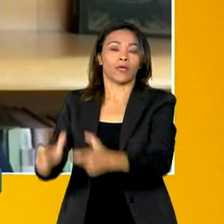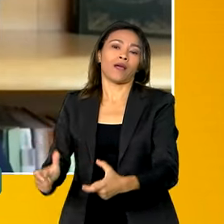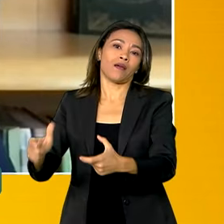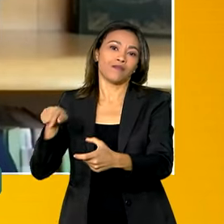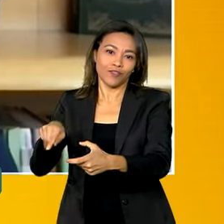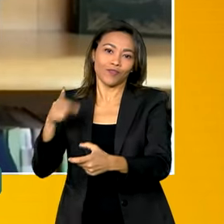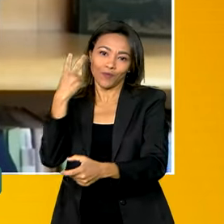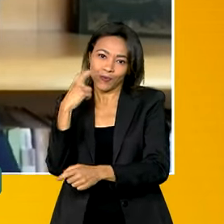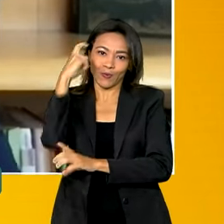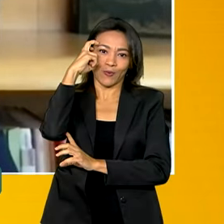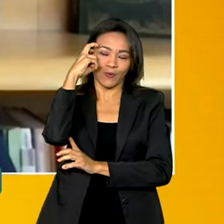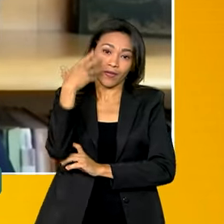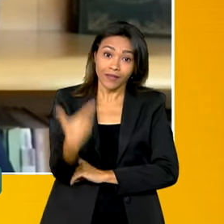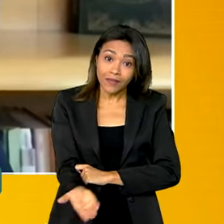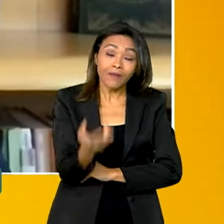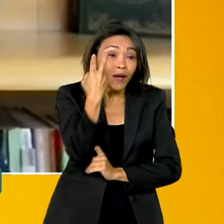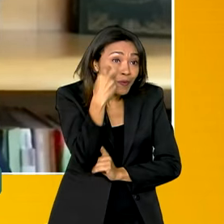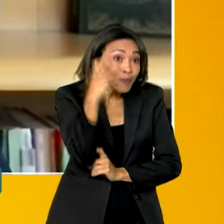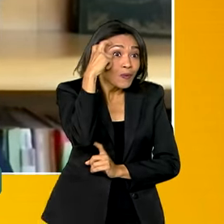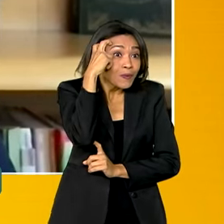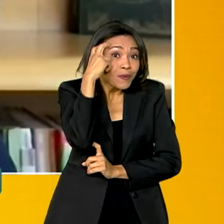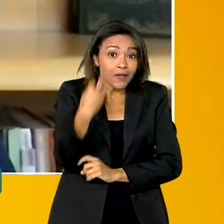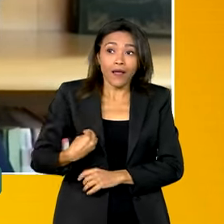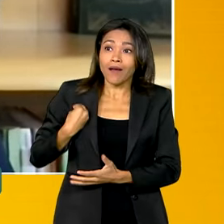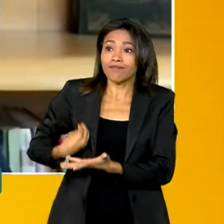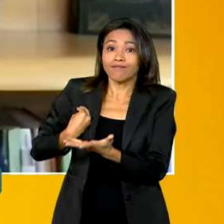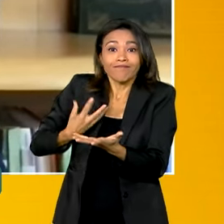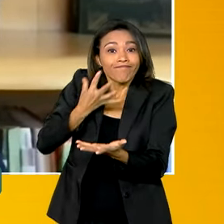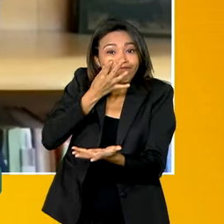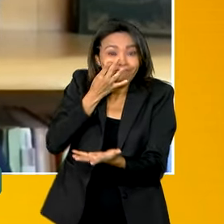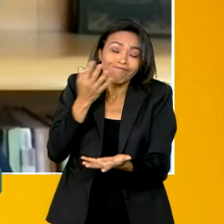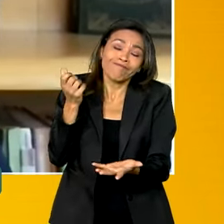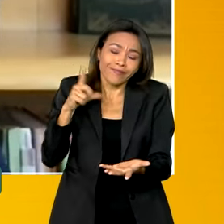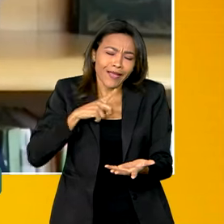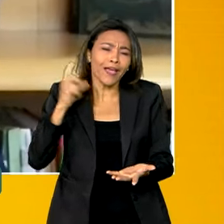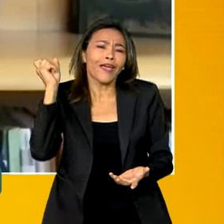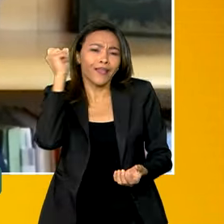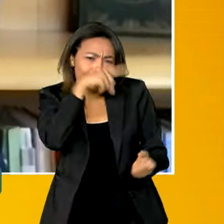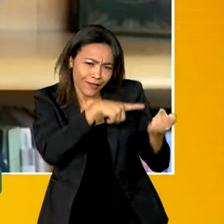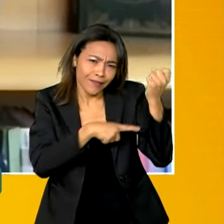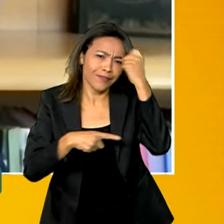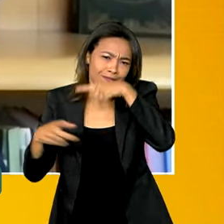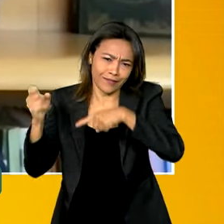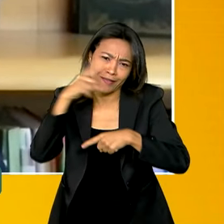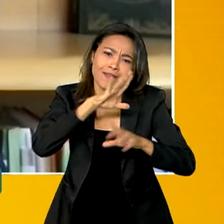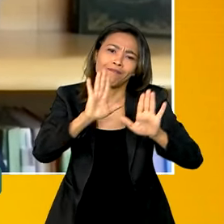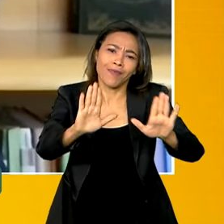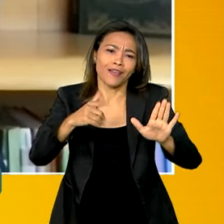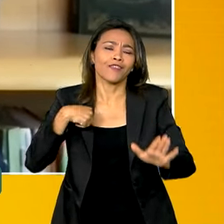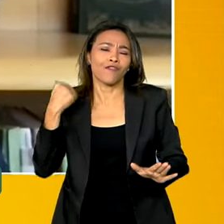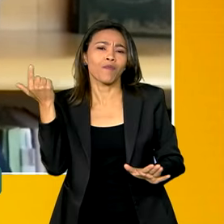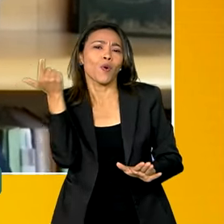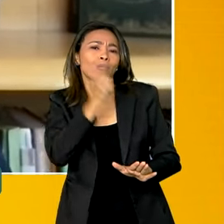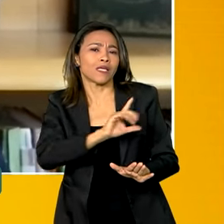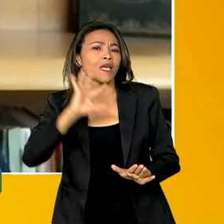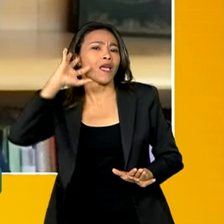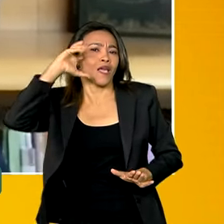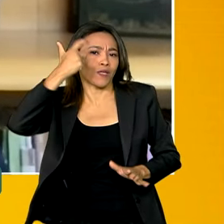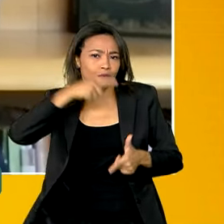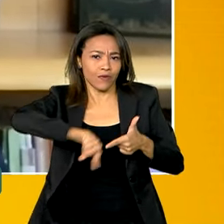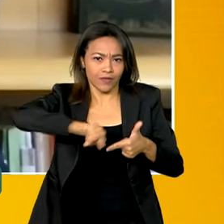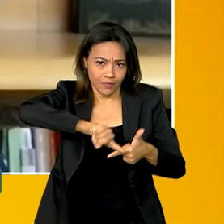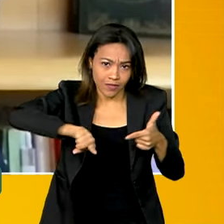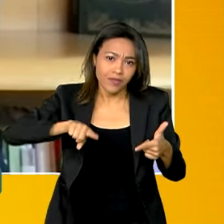Então, a construção, a cultura é viva, passamos por dificuldades também, mas nós estamos na direção de resolver essas dificuldades e